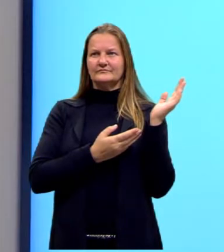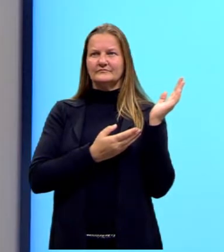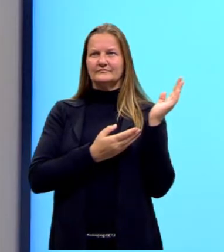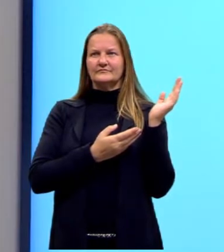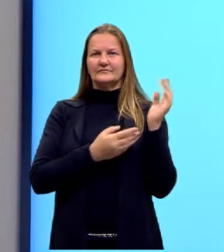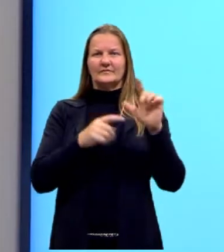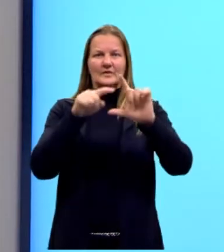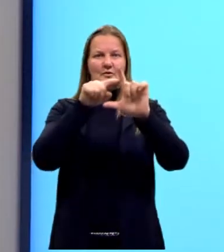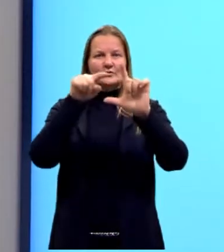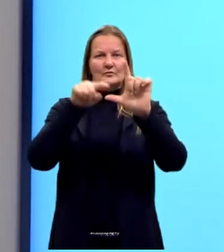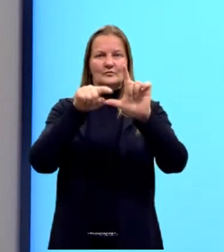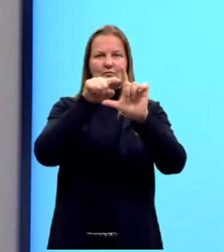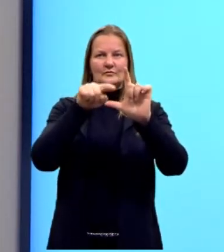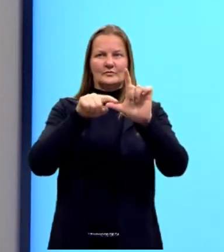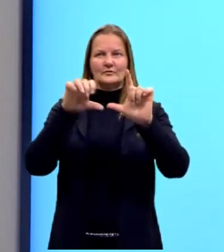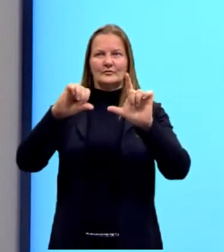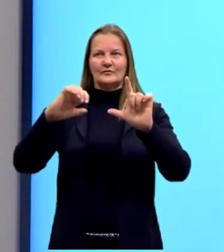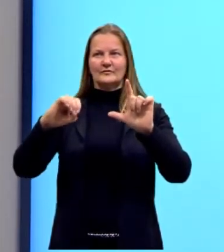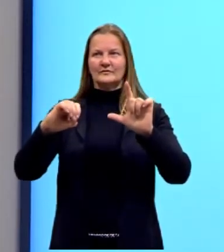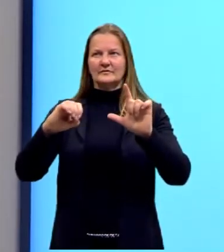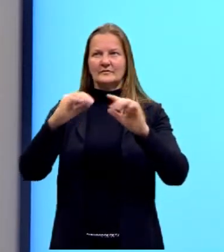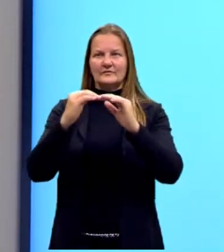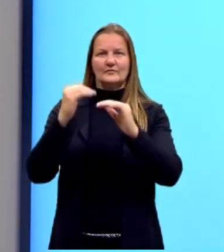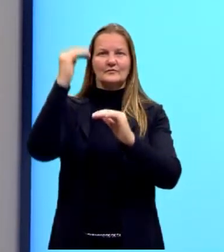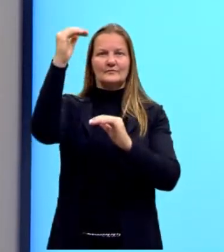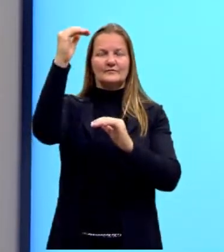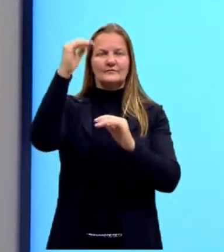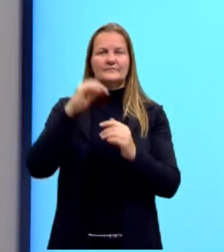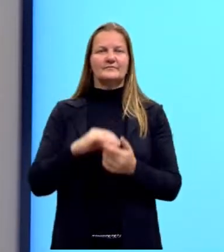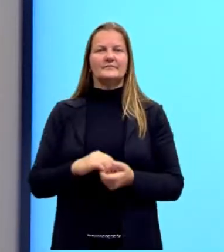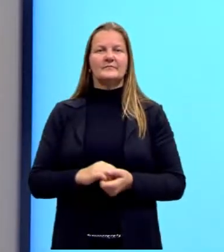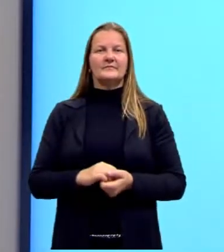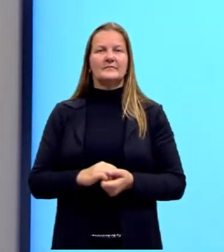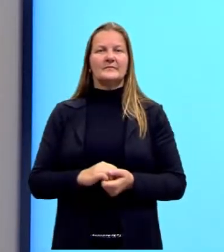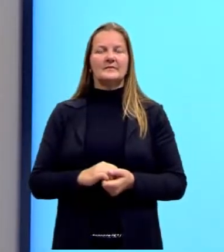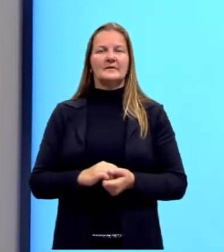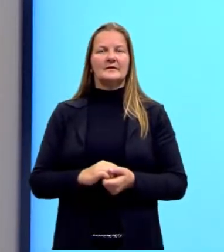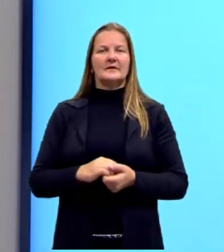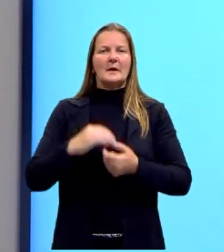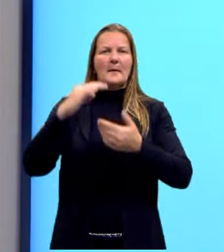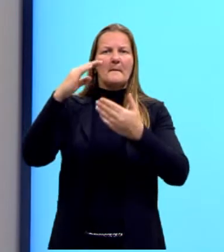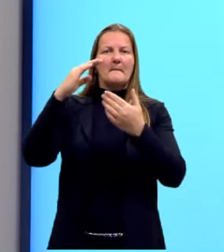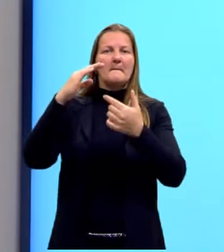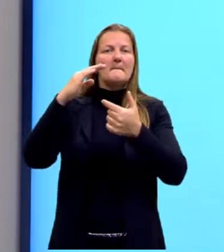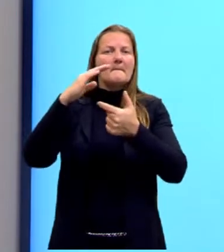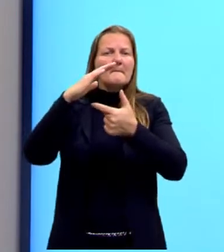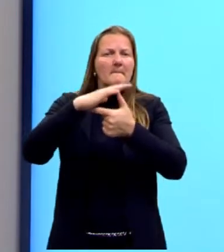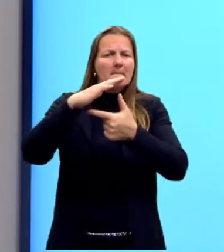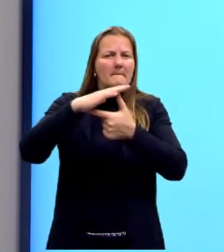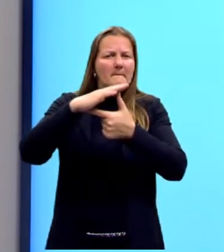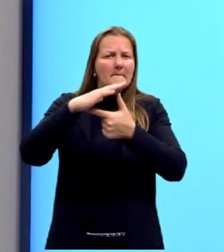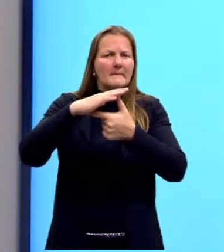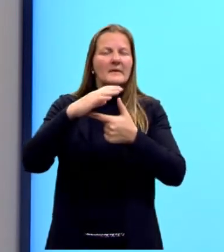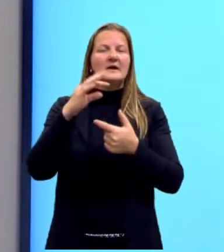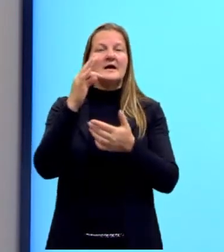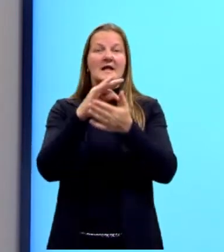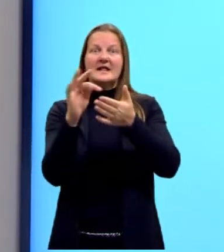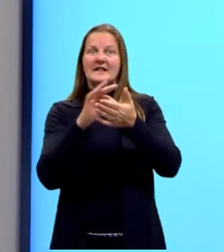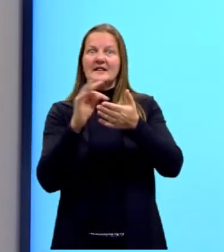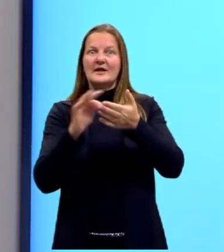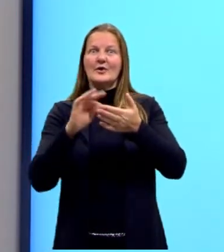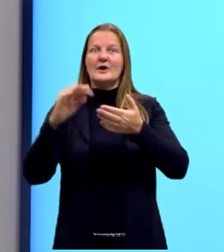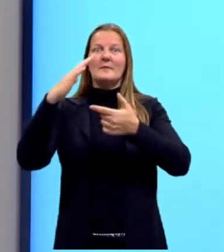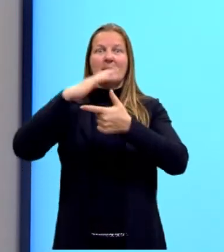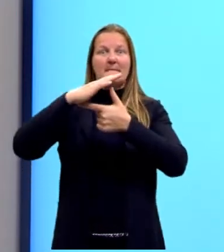graus, nós temos aqui em cima o nosso teorema de Pitágoras, a imagem aqui que remete